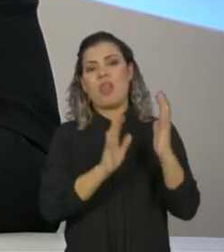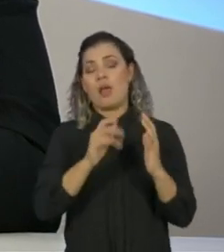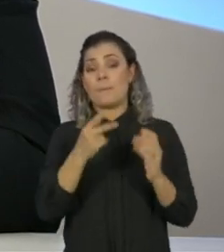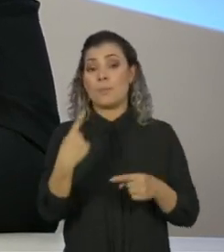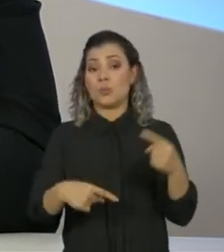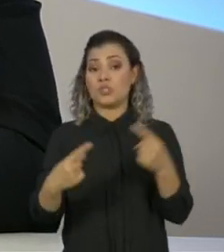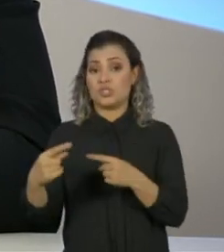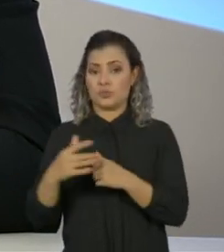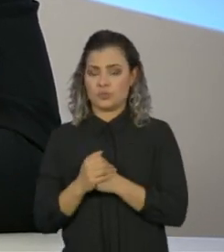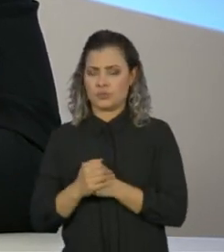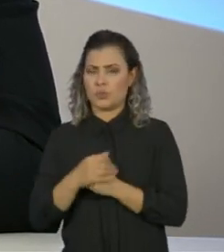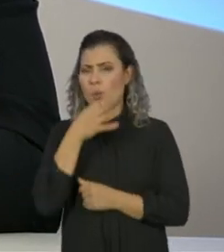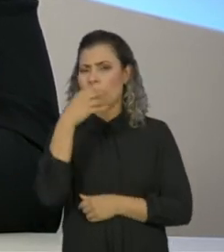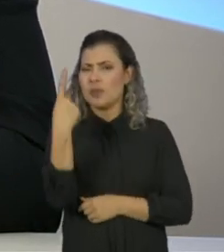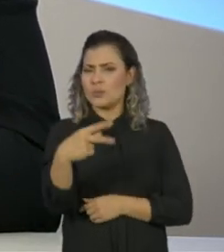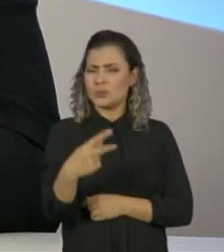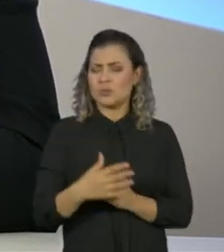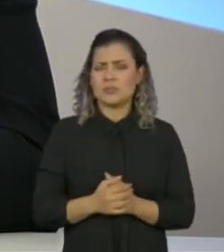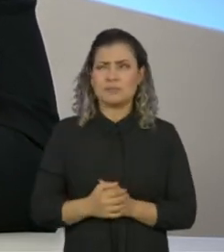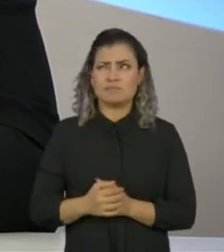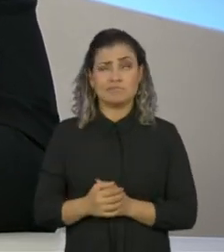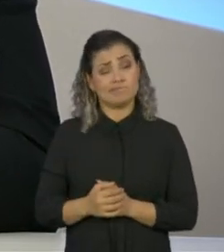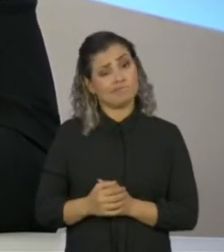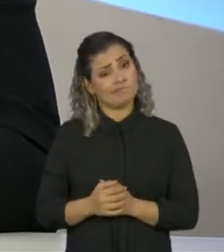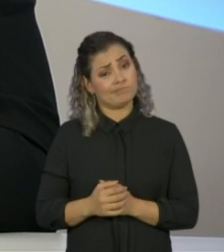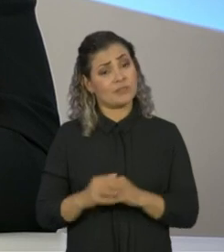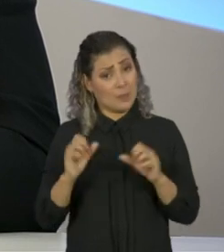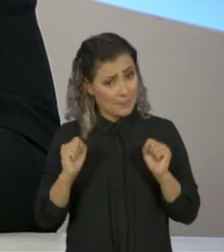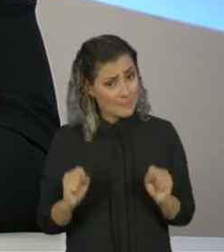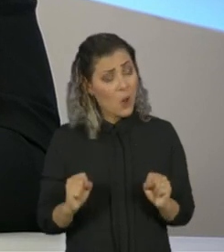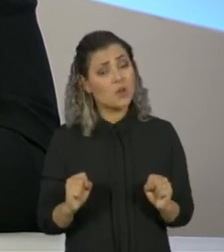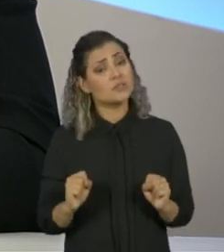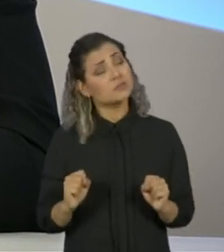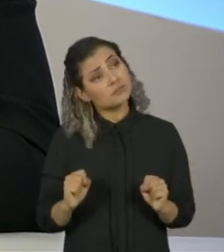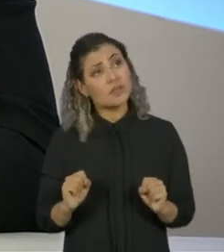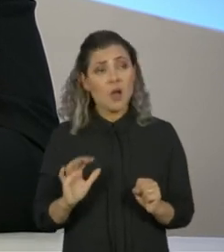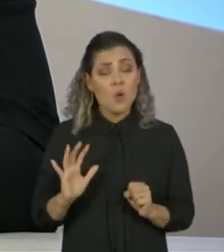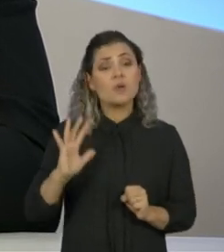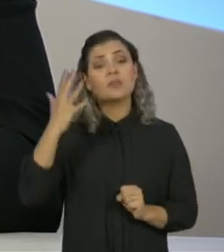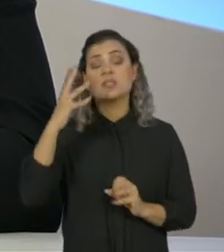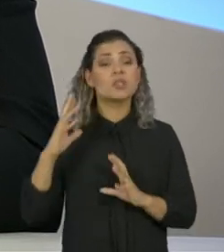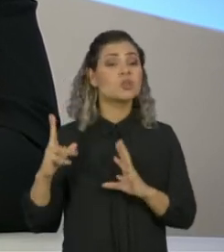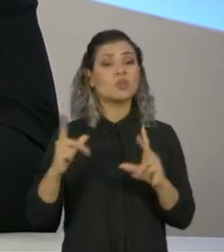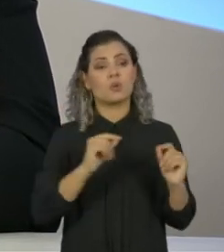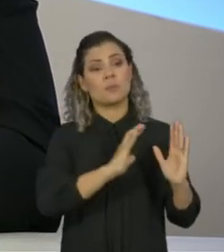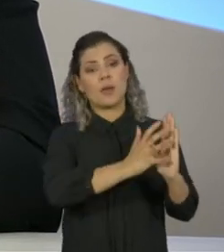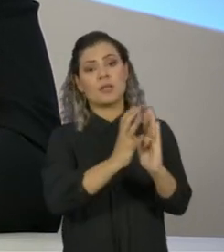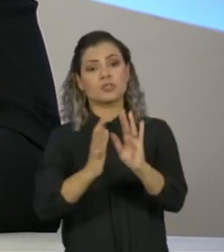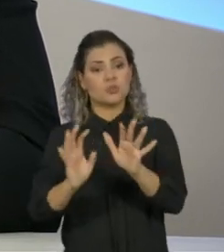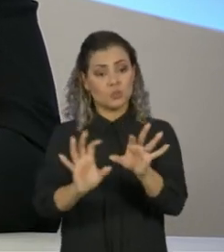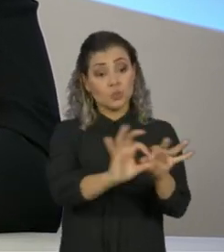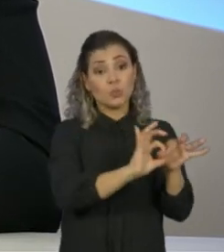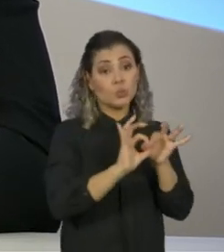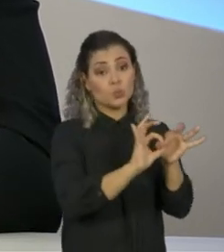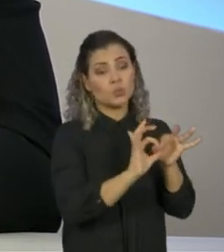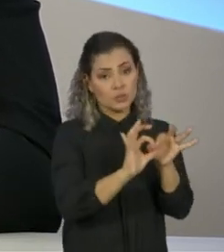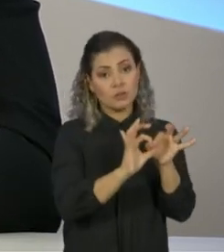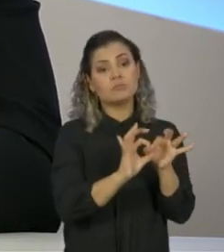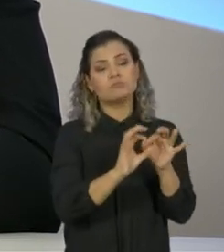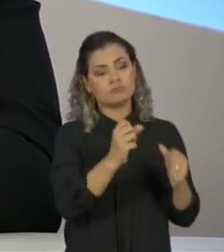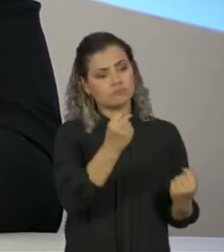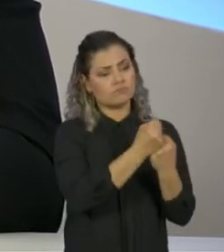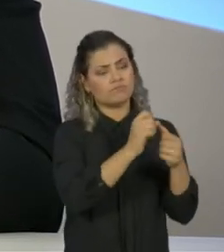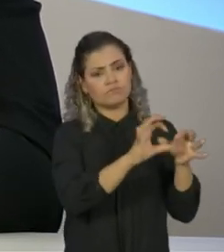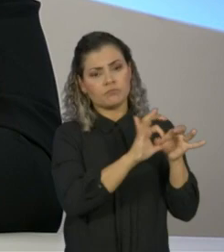Na opinião do senhor, o que pode fazer com que todos esses lados se unam, de fato, em prol